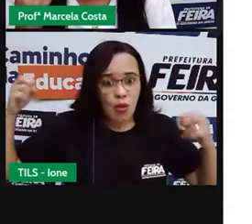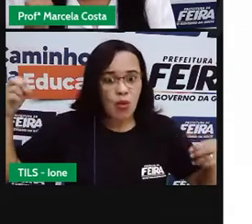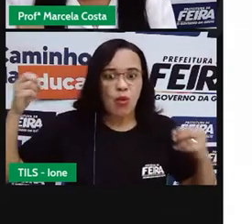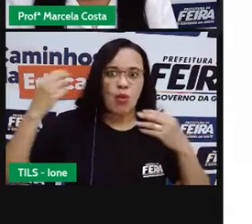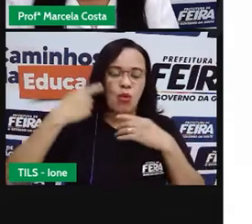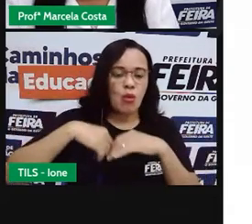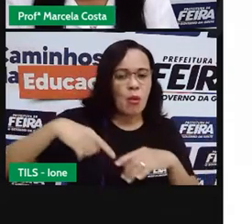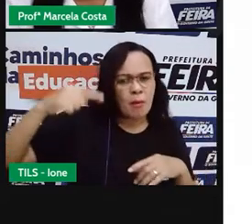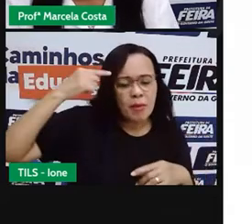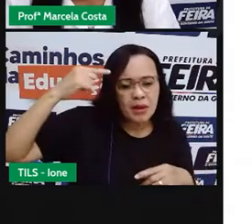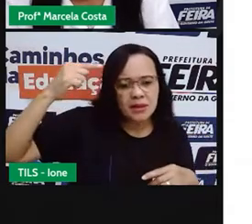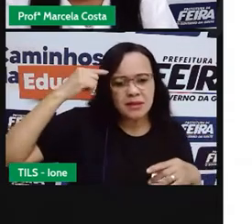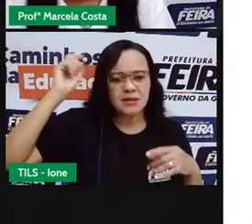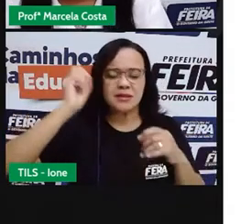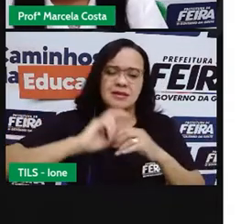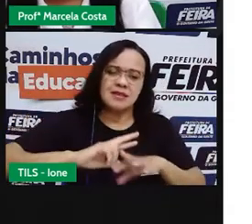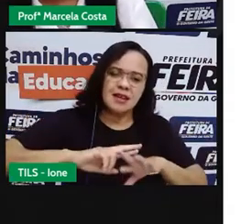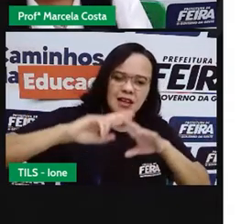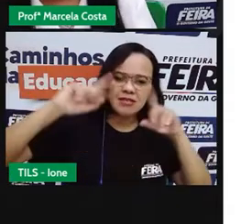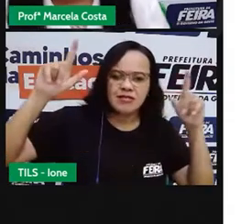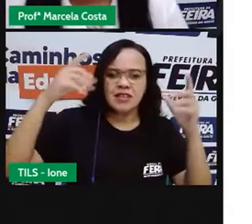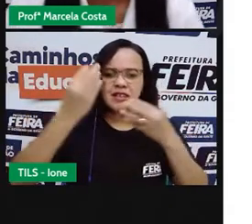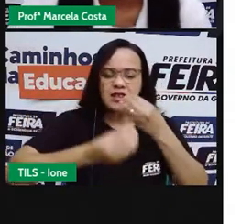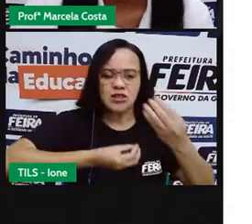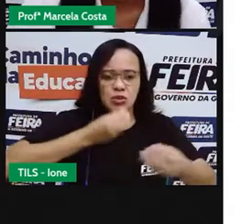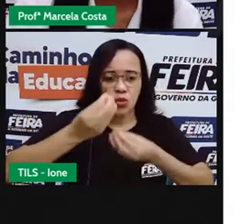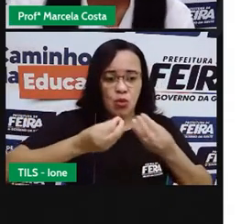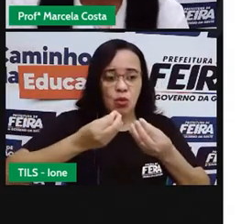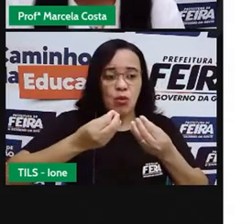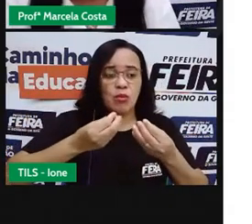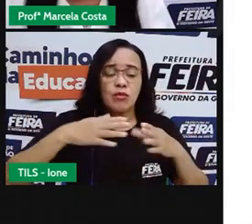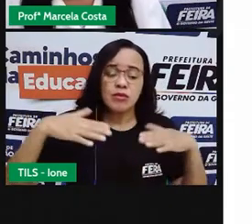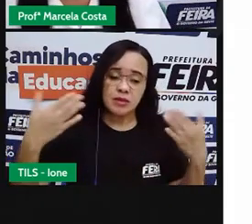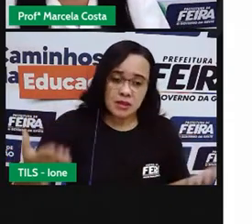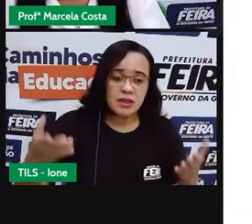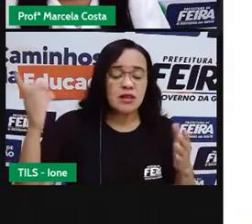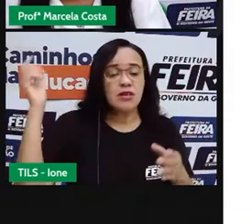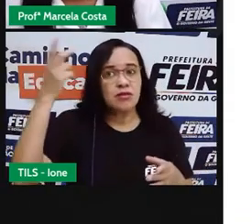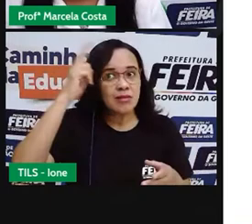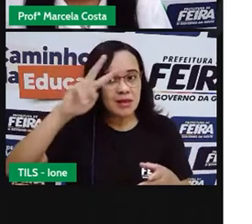Vamos lá relembrar esse poema.